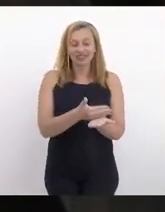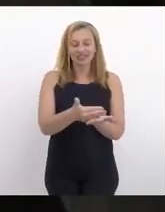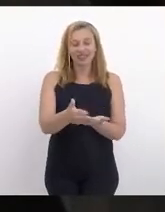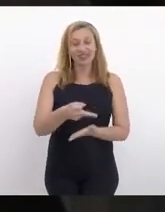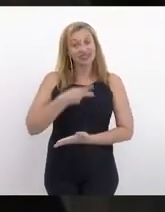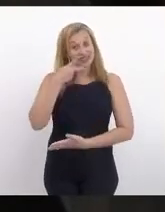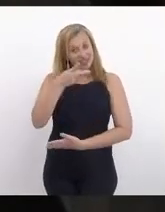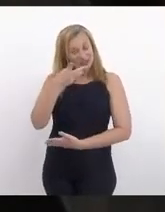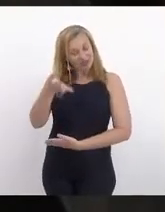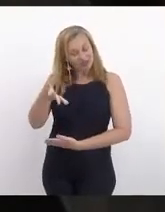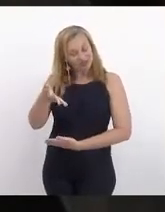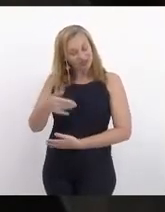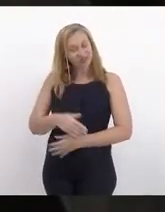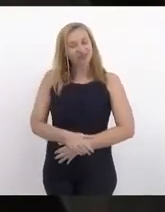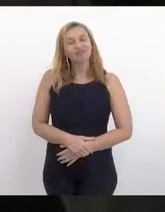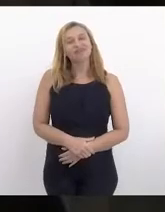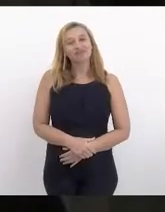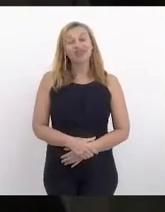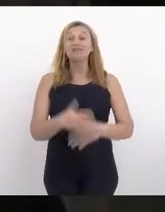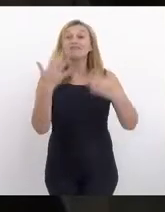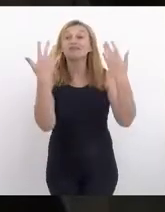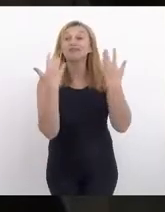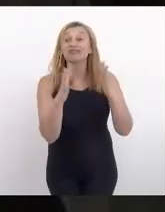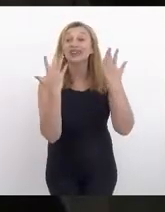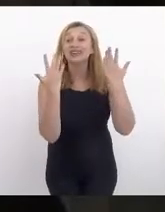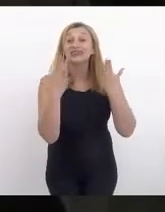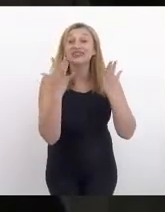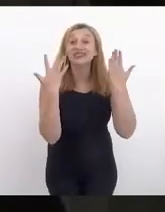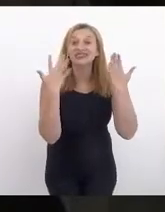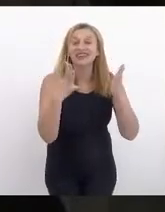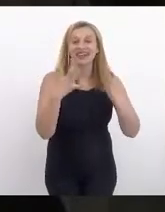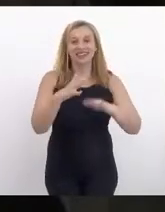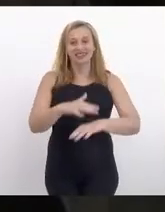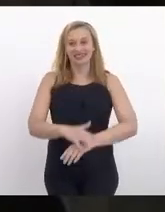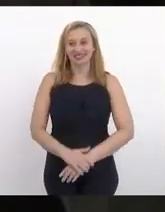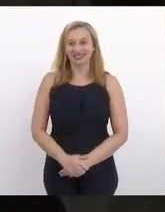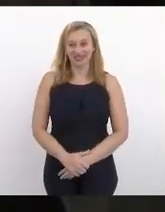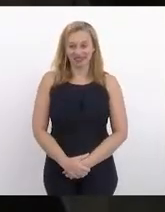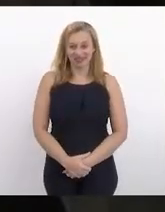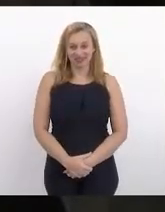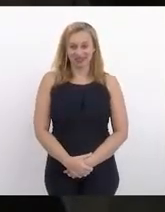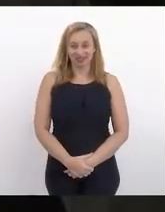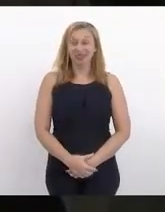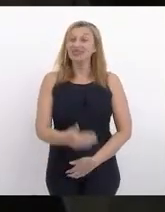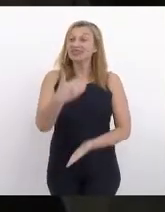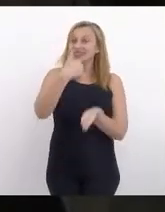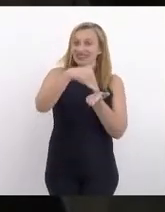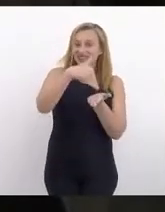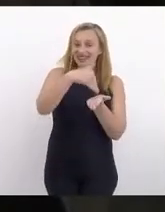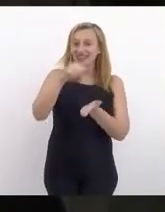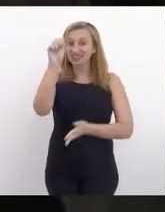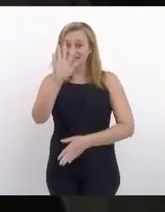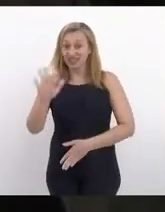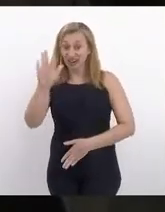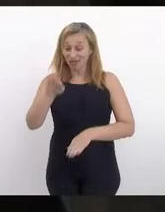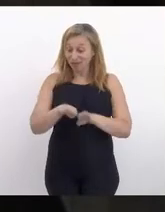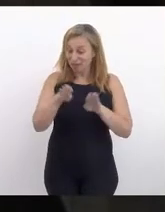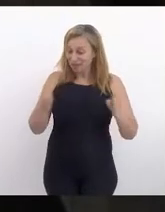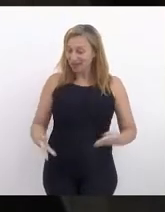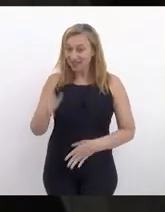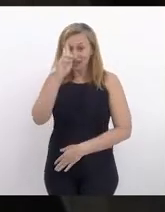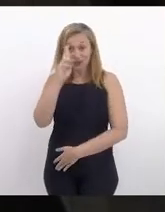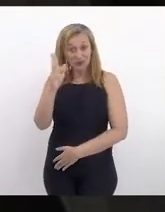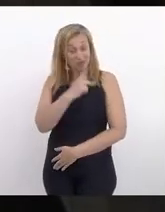é para parabenizar o secretário-geral da mesa, senhora